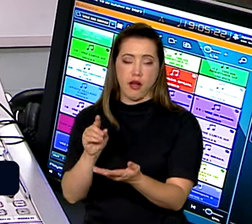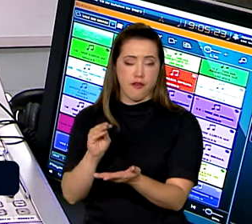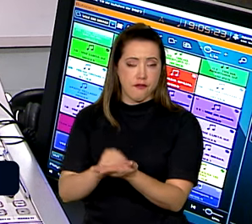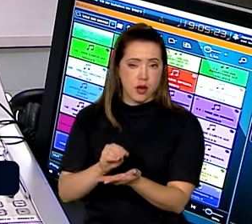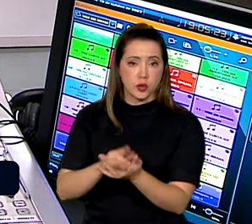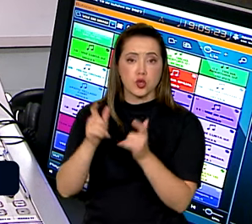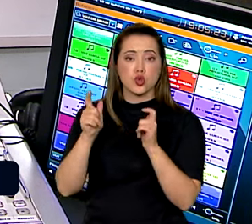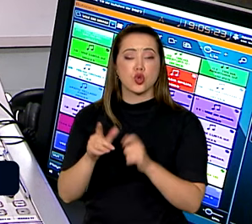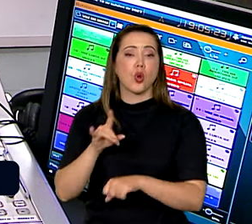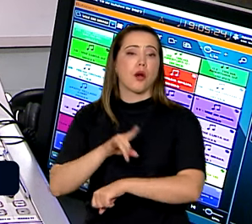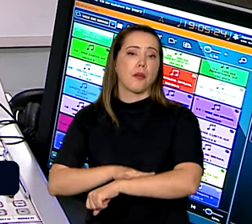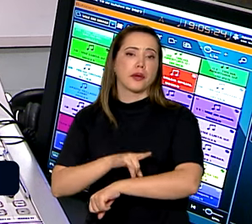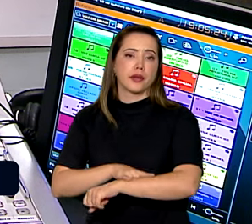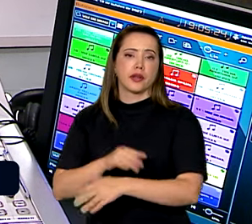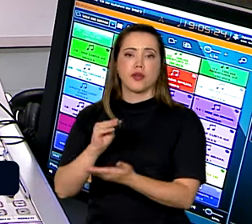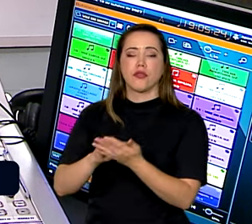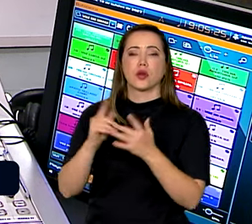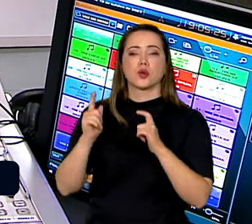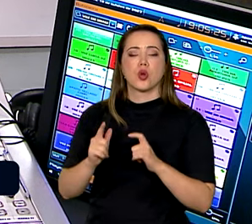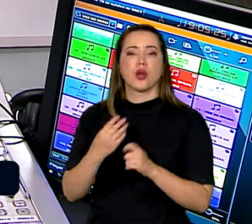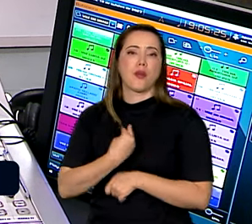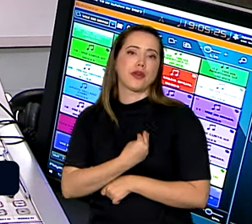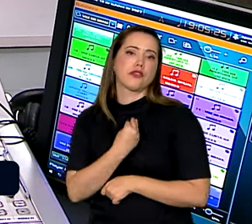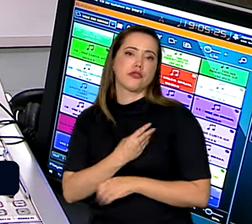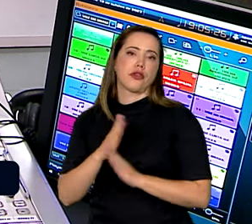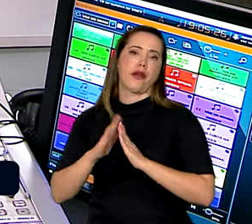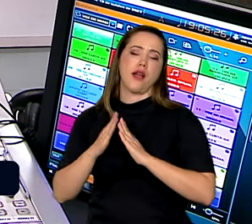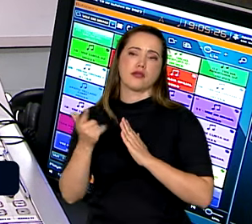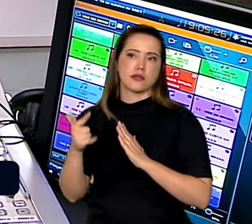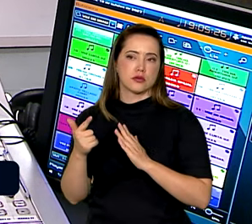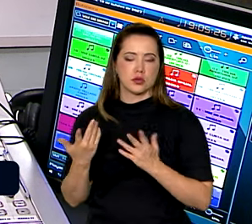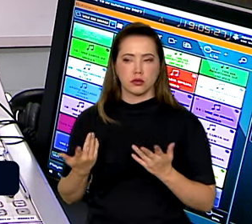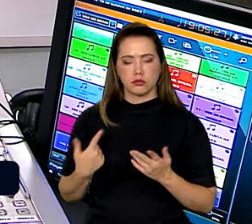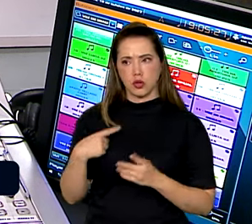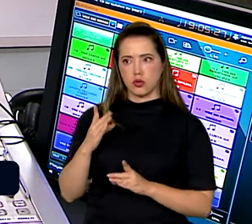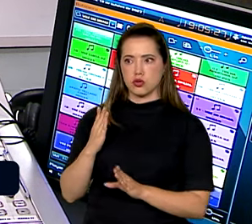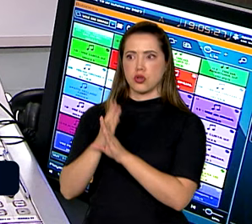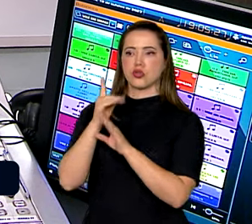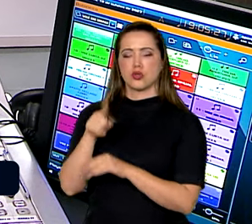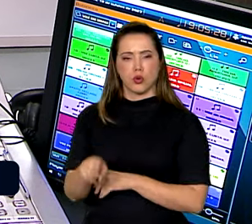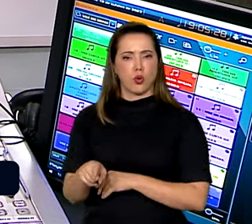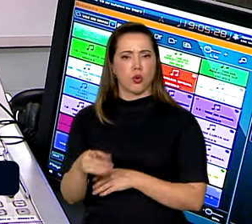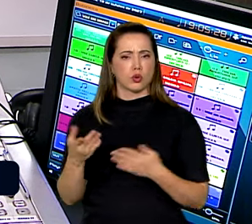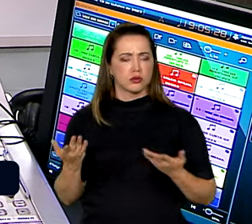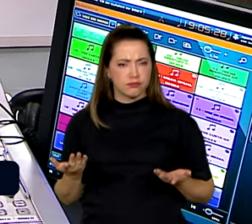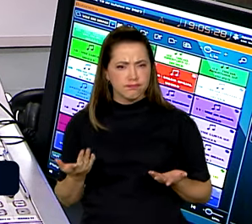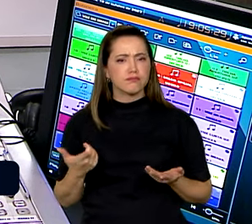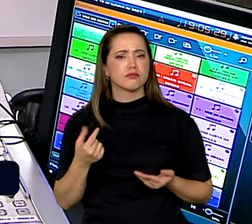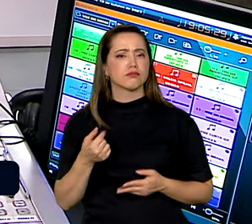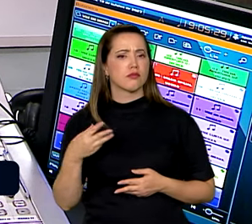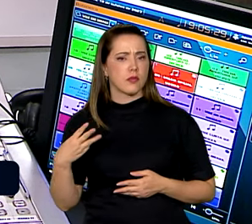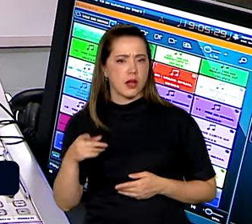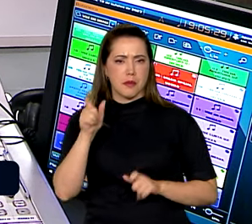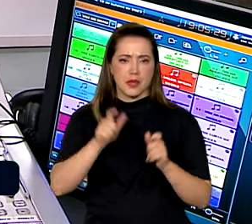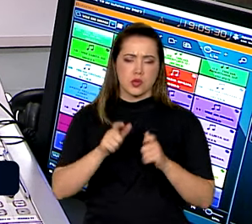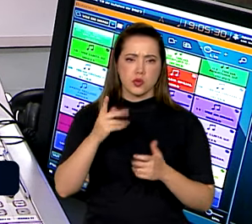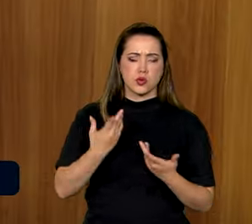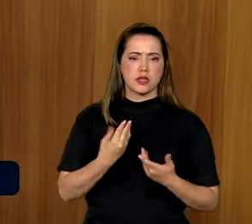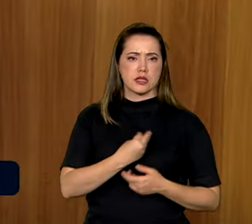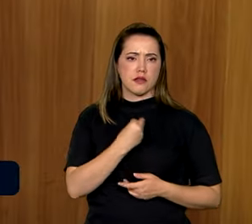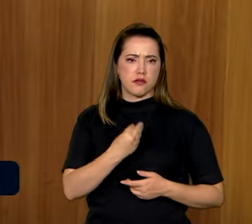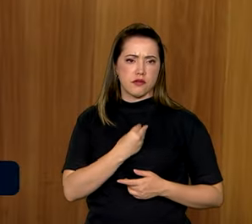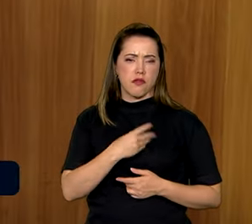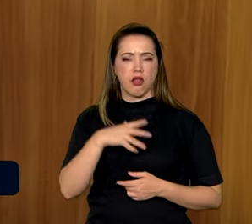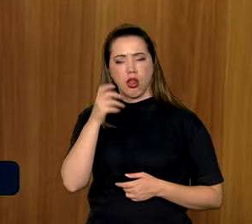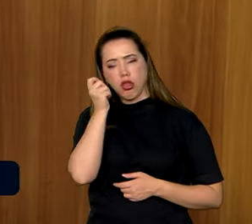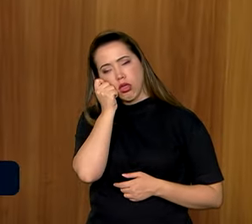sanitárias, ausência de um alojamento adequado. Então, gente encontra, ainda em 2023, situações assim, trabalhadores dormindo em barracos de lona,